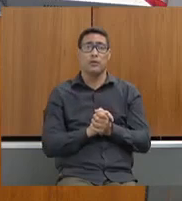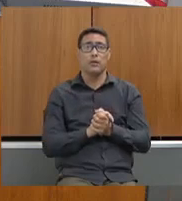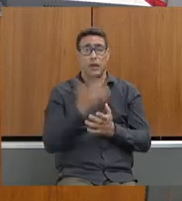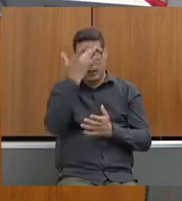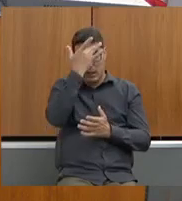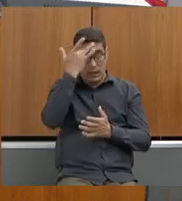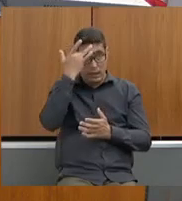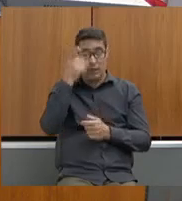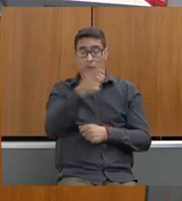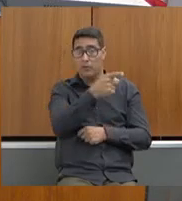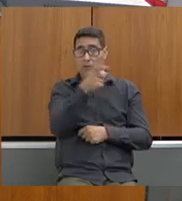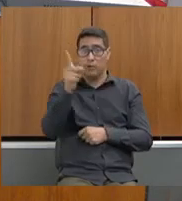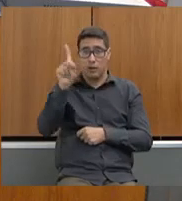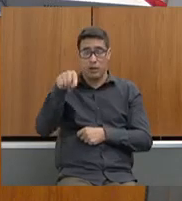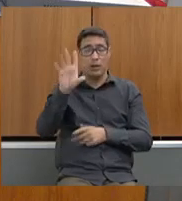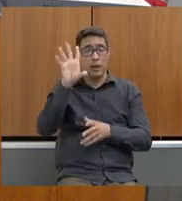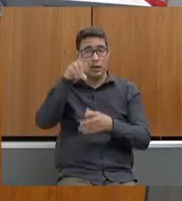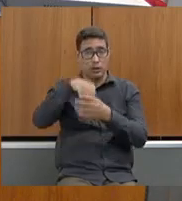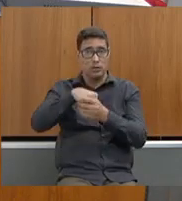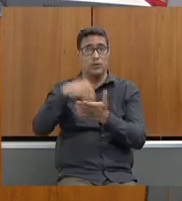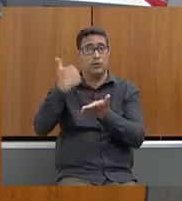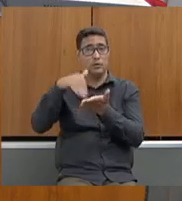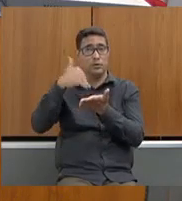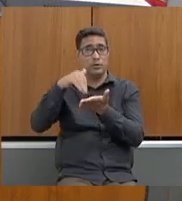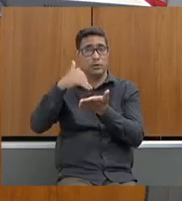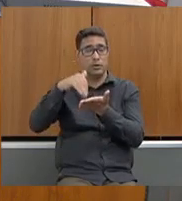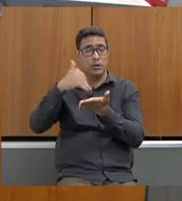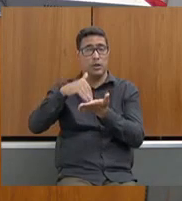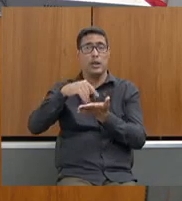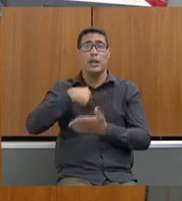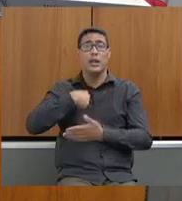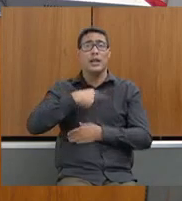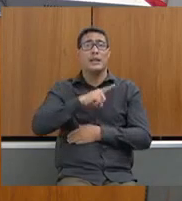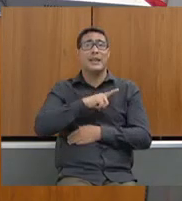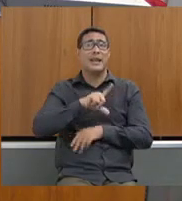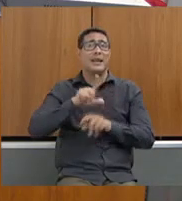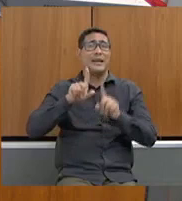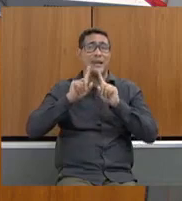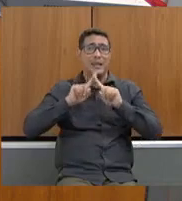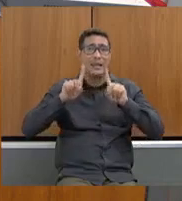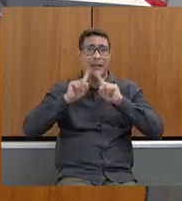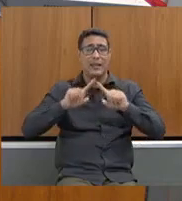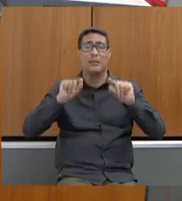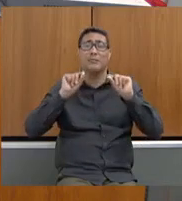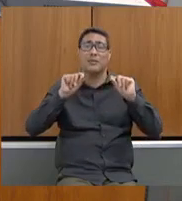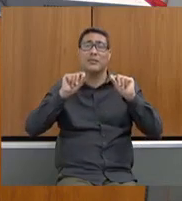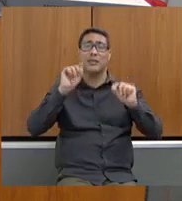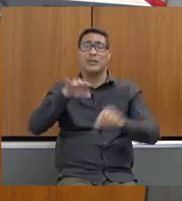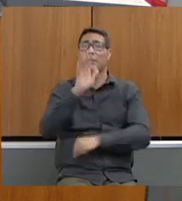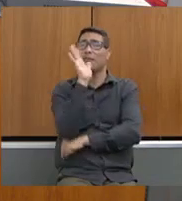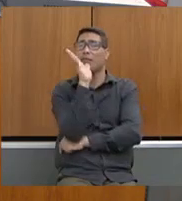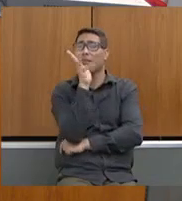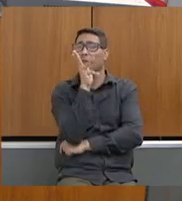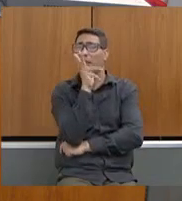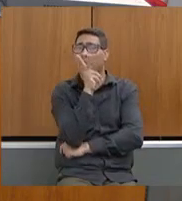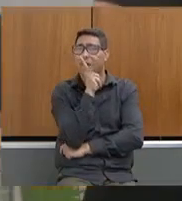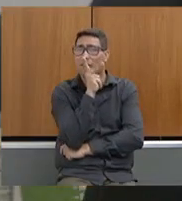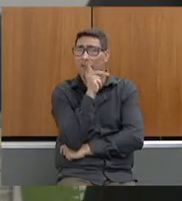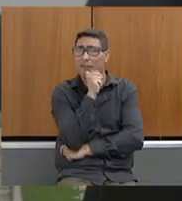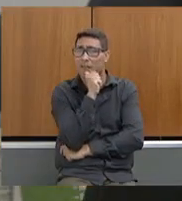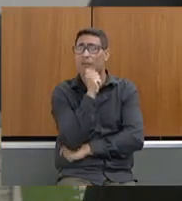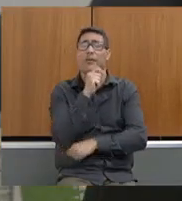pessoas que têm processos ambientais na secretaria procura reclamando da morosidade. É o tempo inteiro.